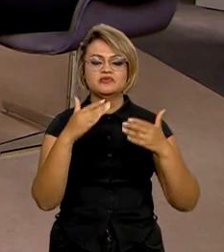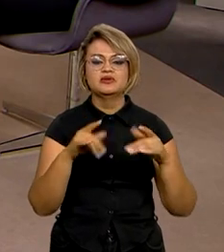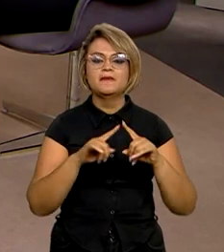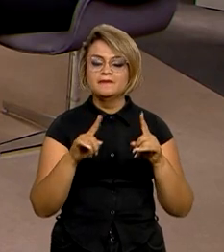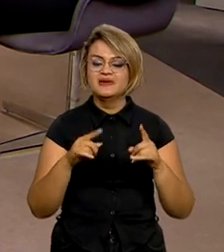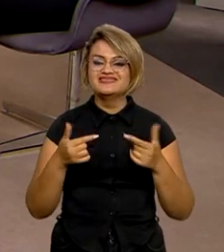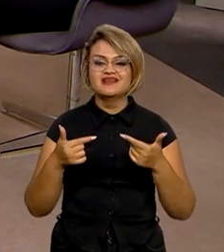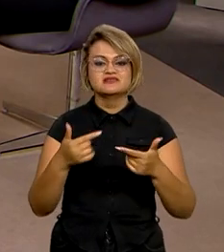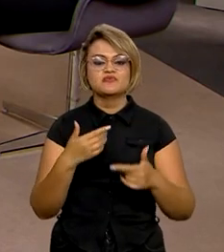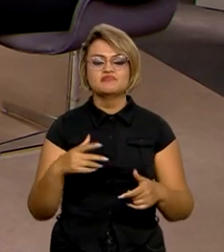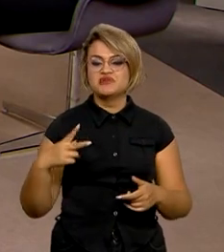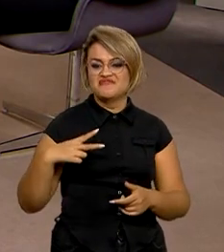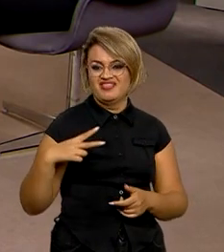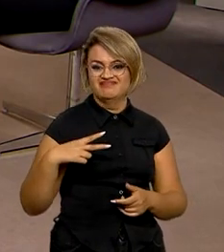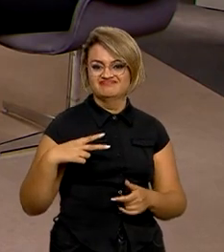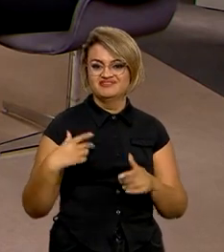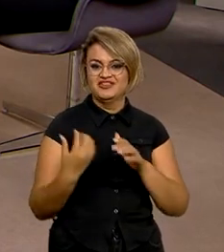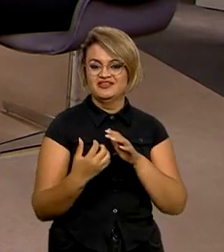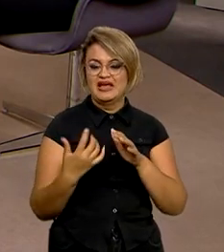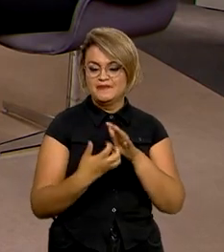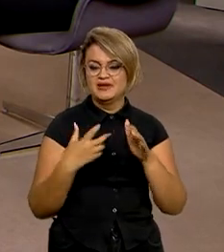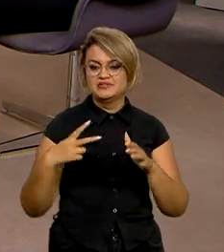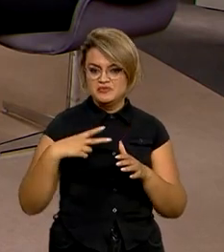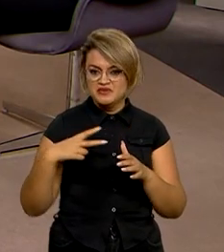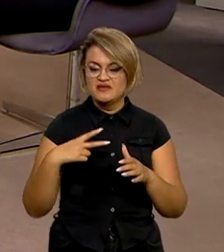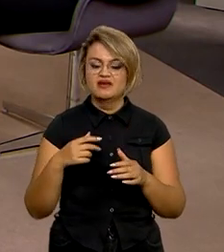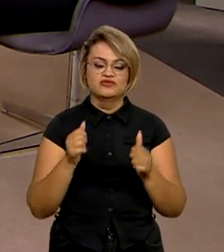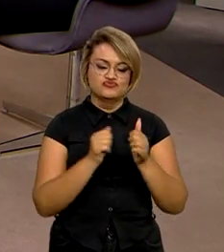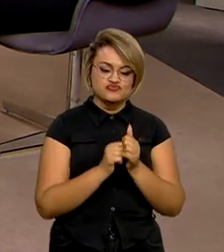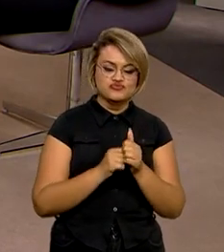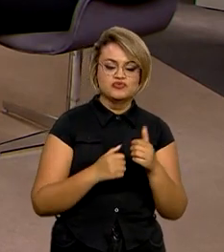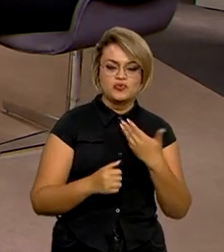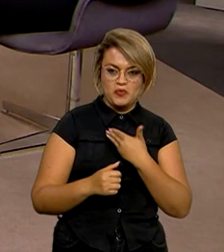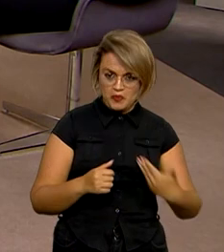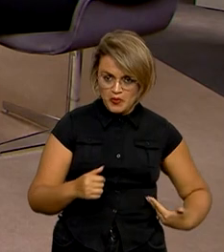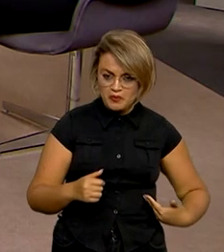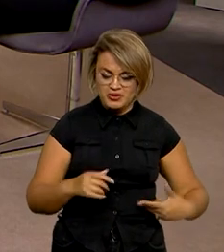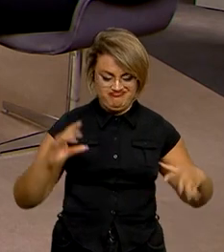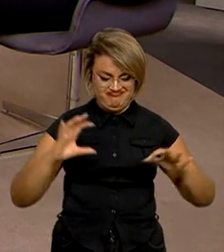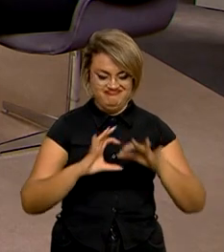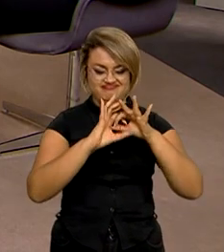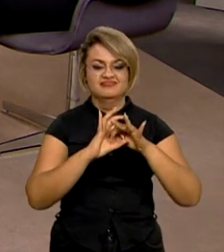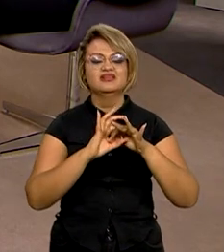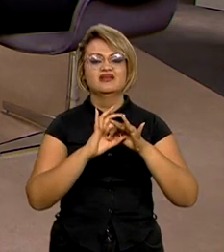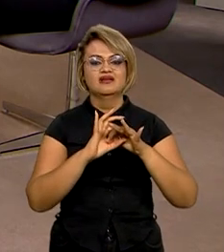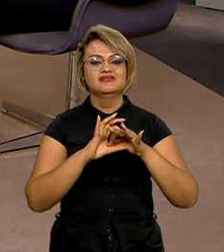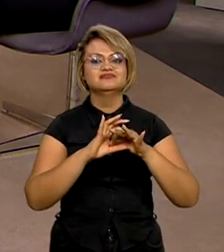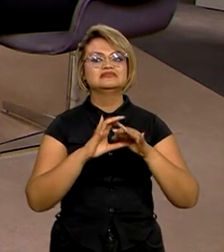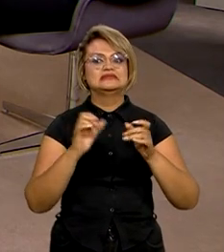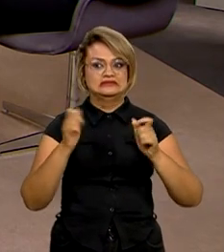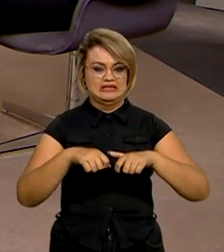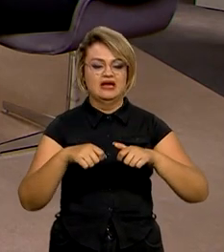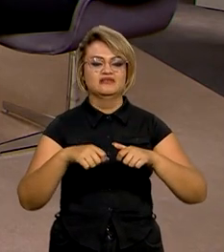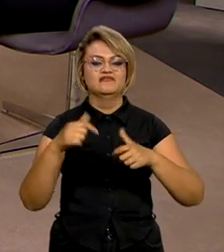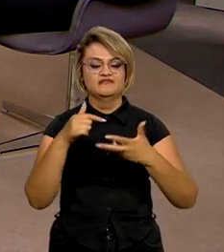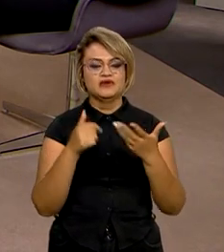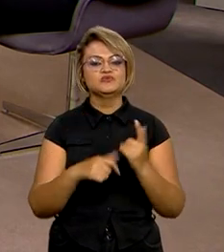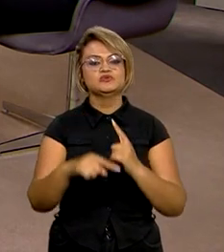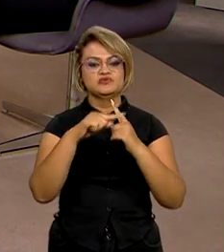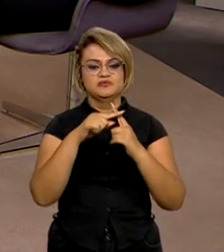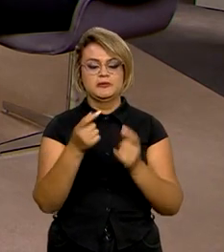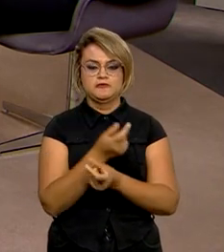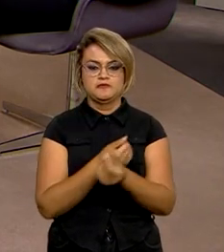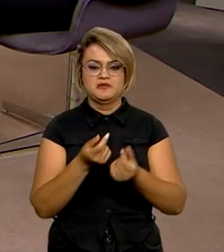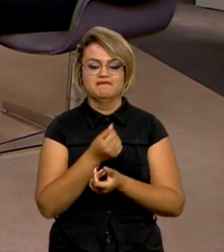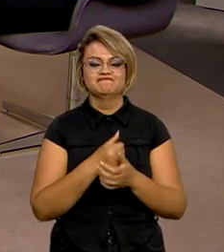iniciativa privada também, e os investimentos privados, juntando com o governo, não tenha dúvida que vai gerar muito, muito fator positivo para a